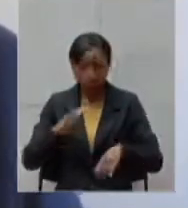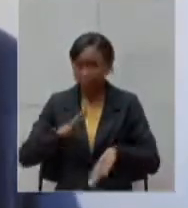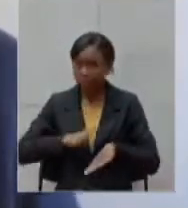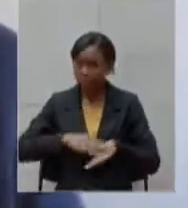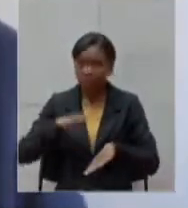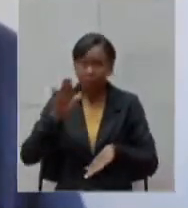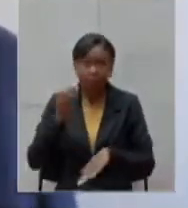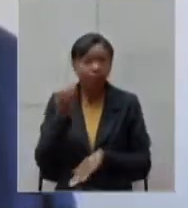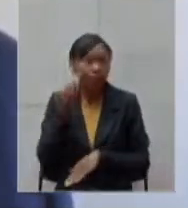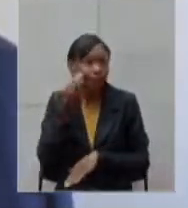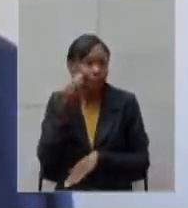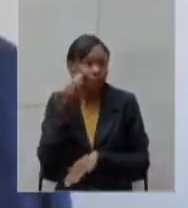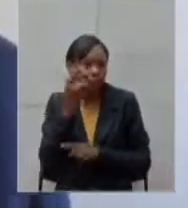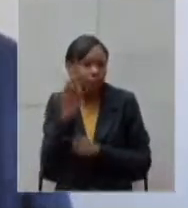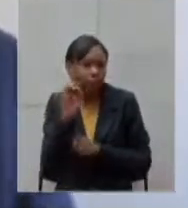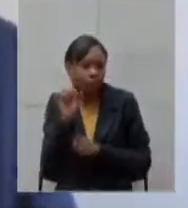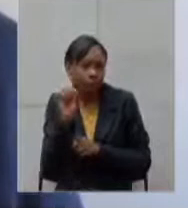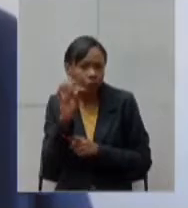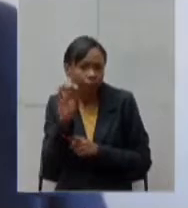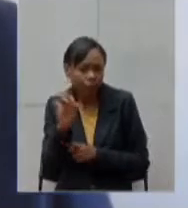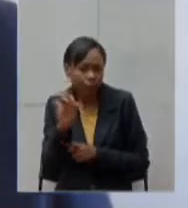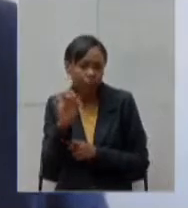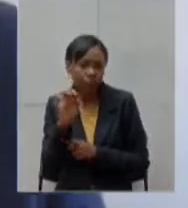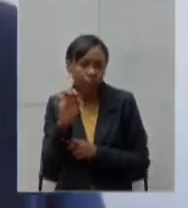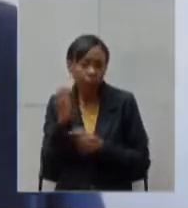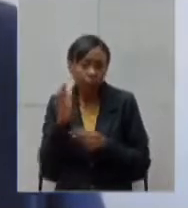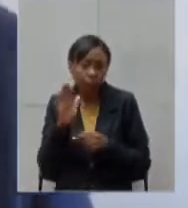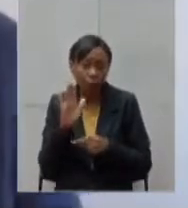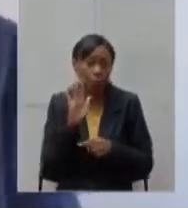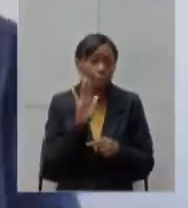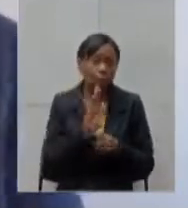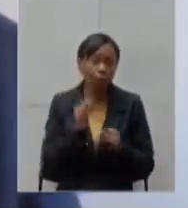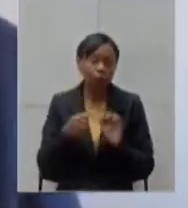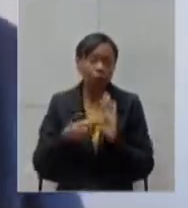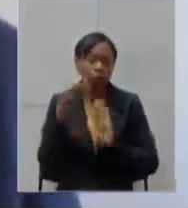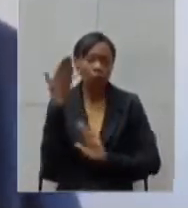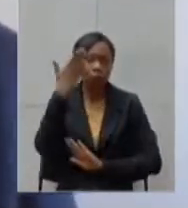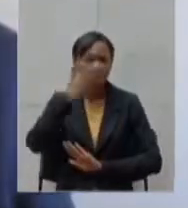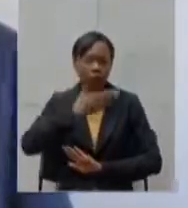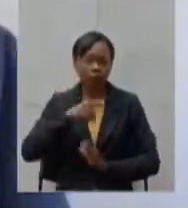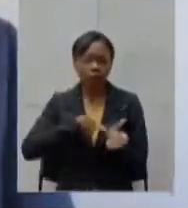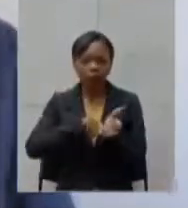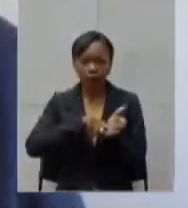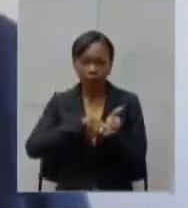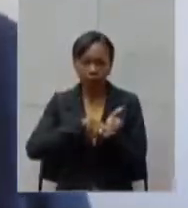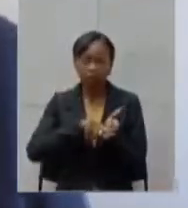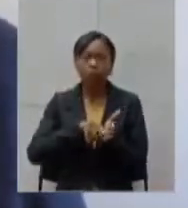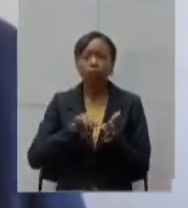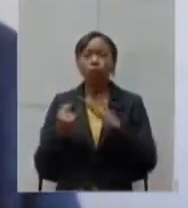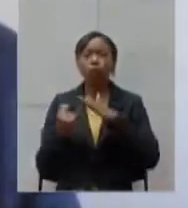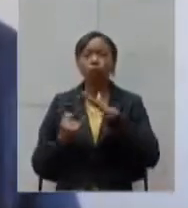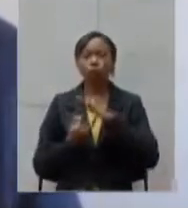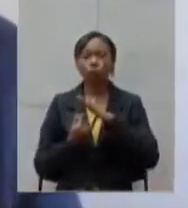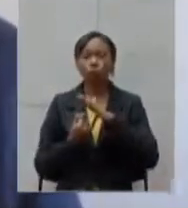para sustentar a análise o instituto federal do sul de Minas participou de um debate na assembleia junto com alguns